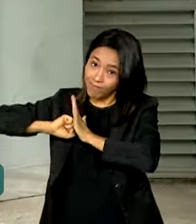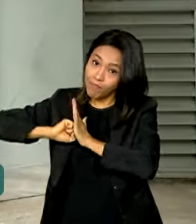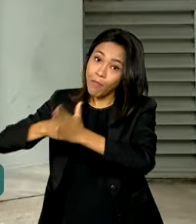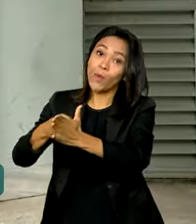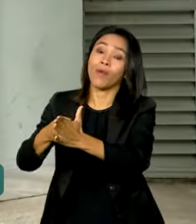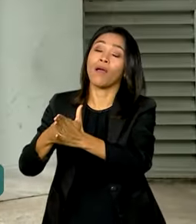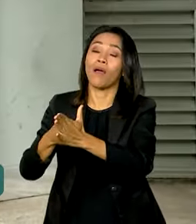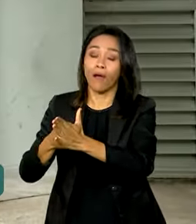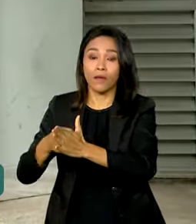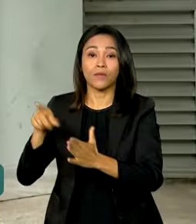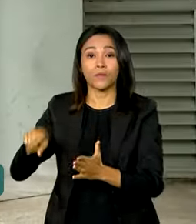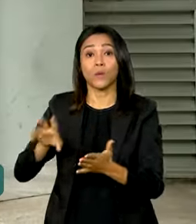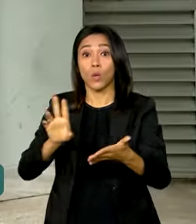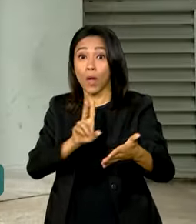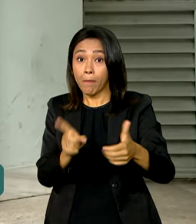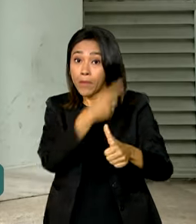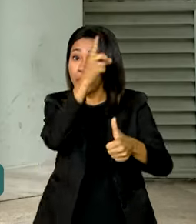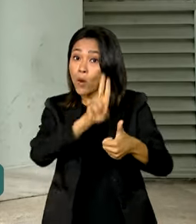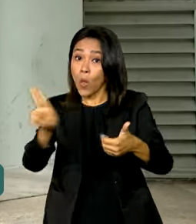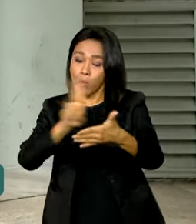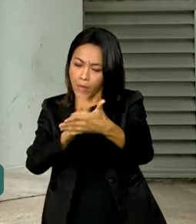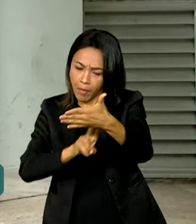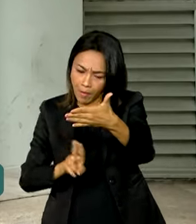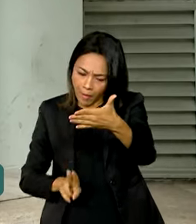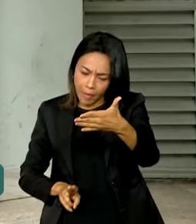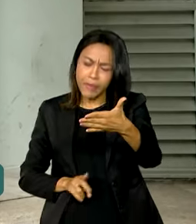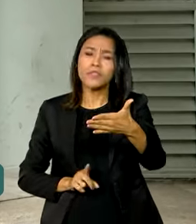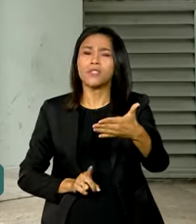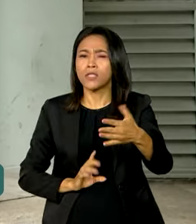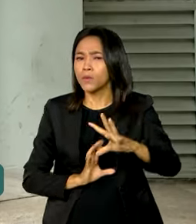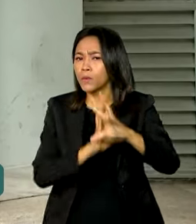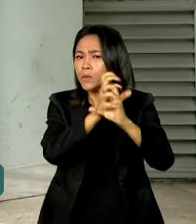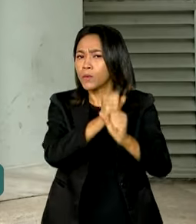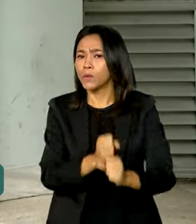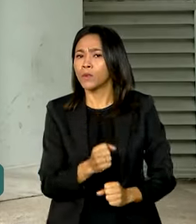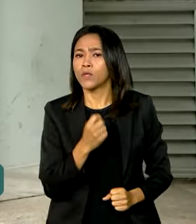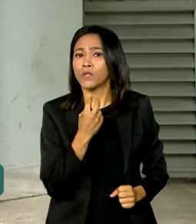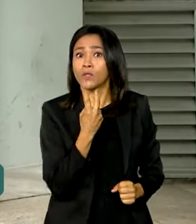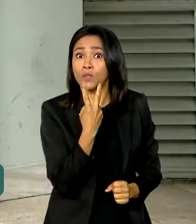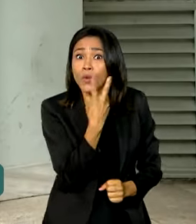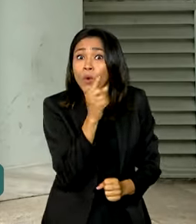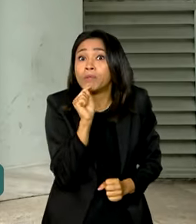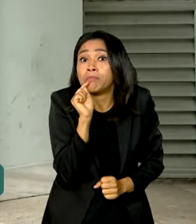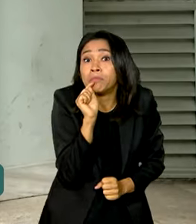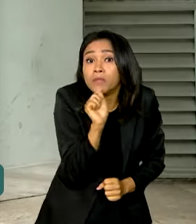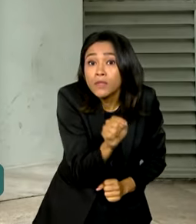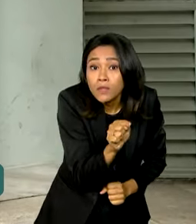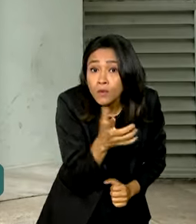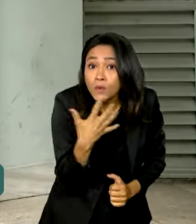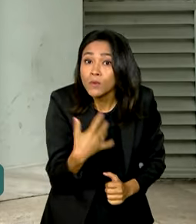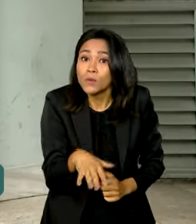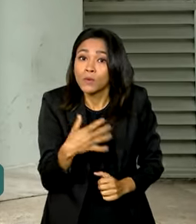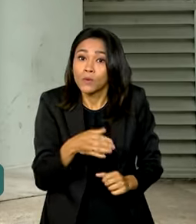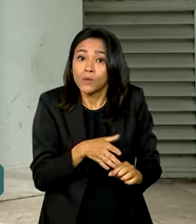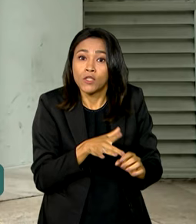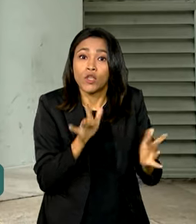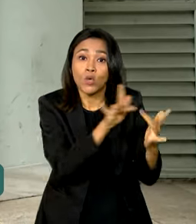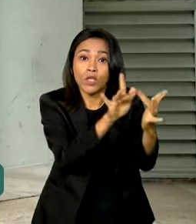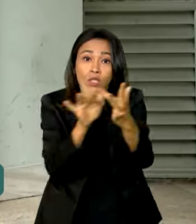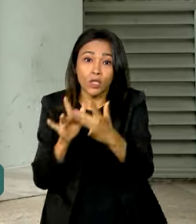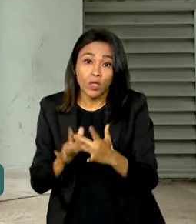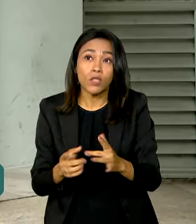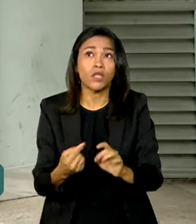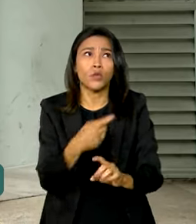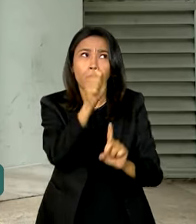A primeira lista de betes irregulares tinha pouco mais de 2 mil domínios de internet que foram bloqueados no mês passado.